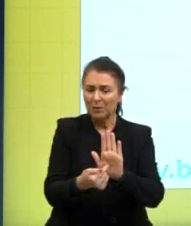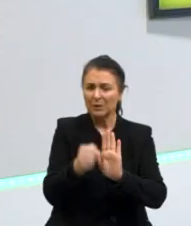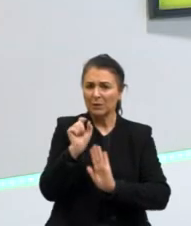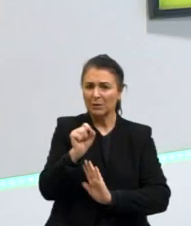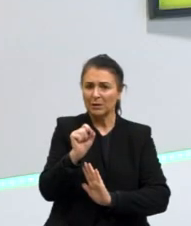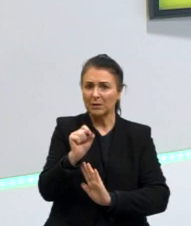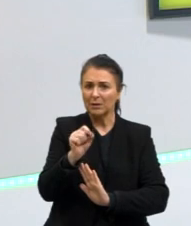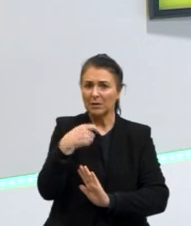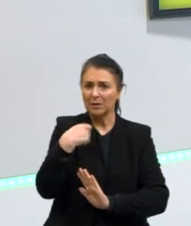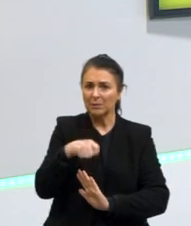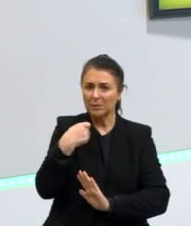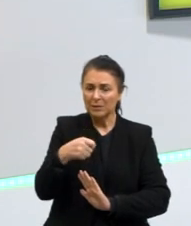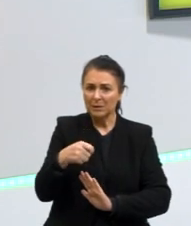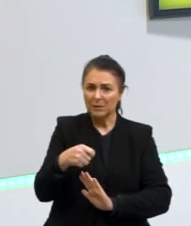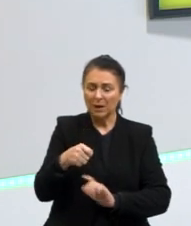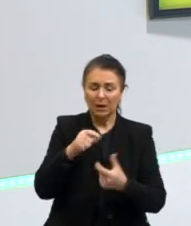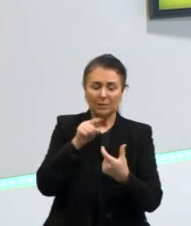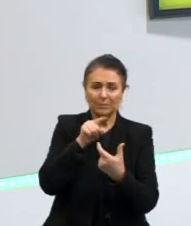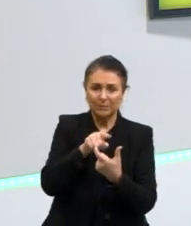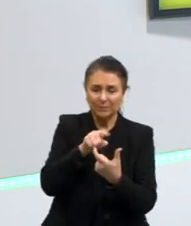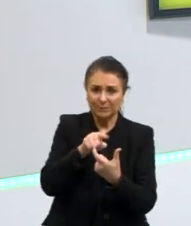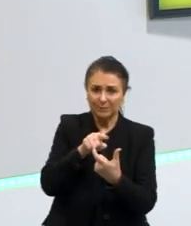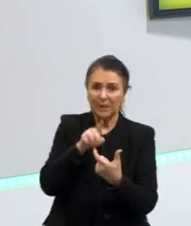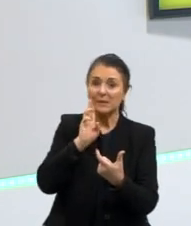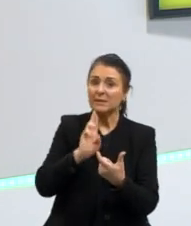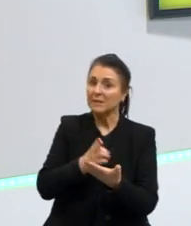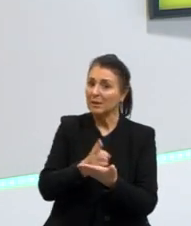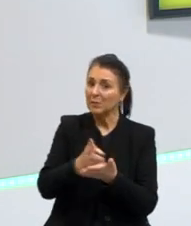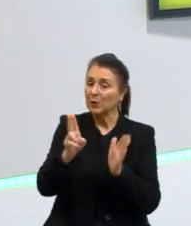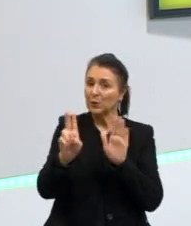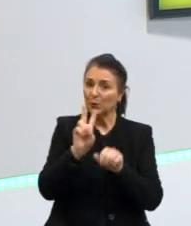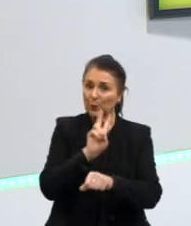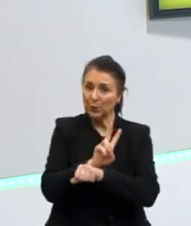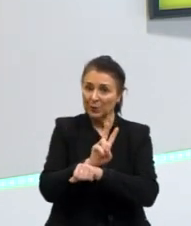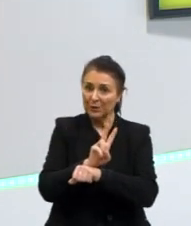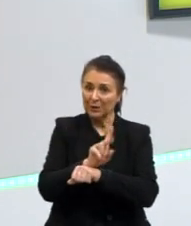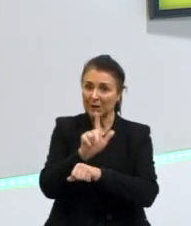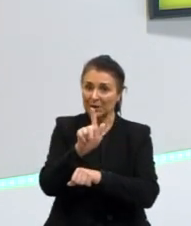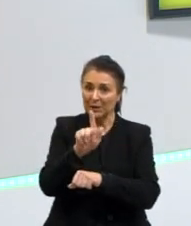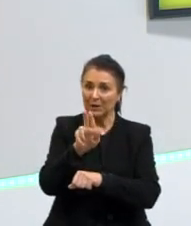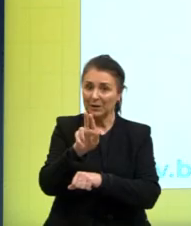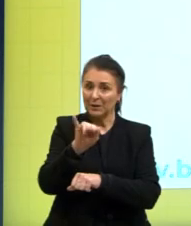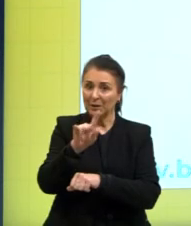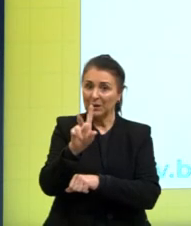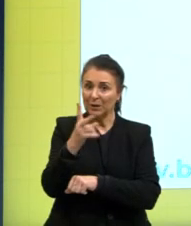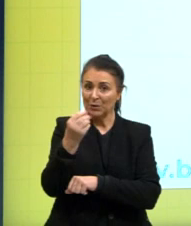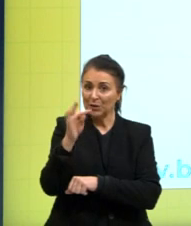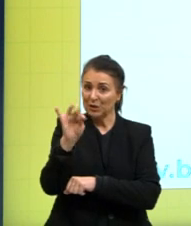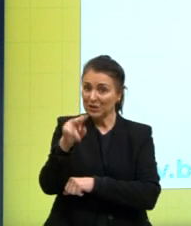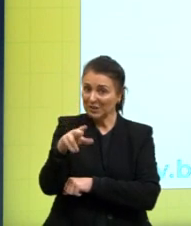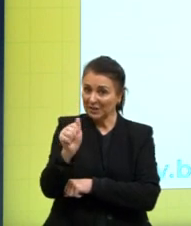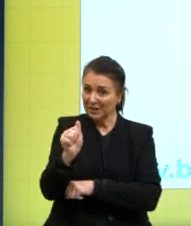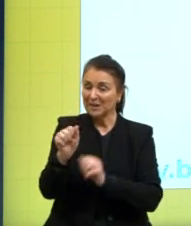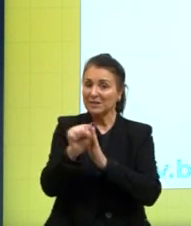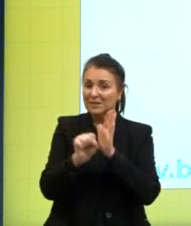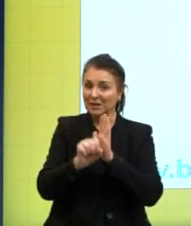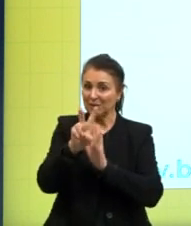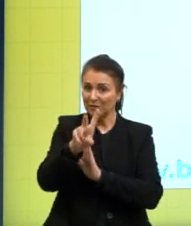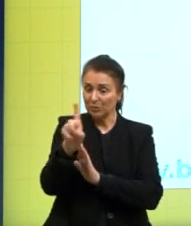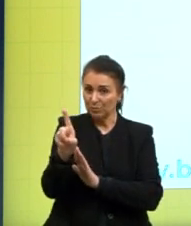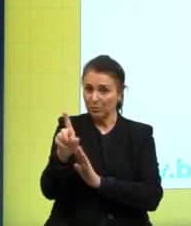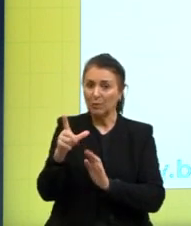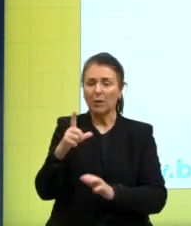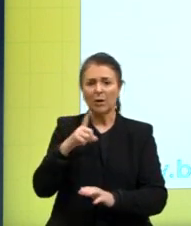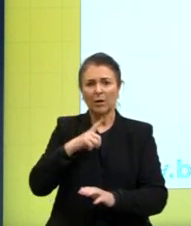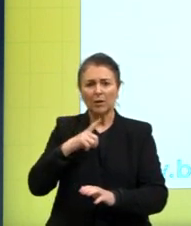sempre para essa expressão guilhotina del siglo 21 vamos para as alternativas oferecer recursos com funções